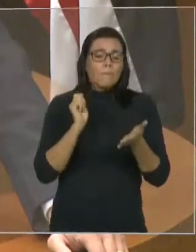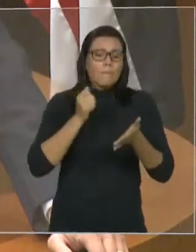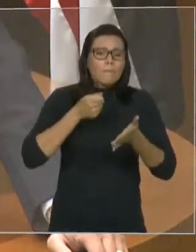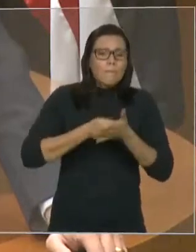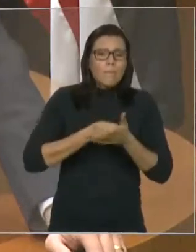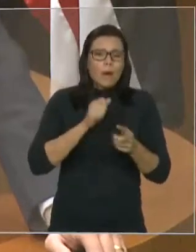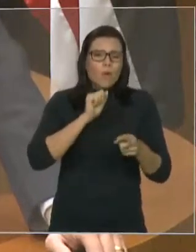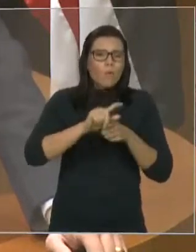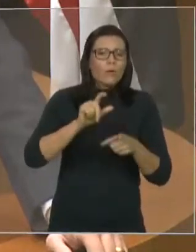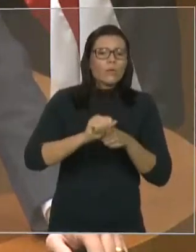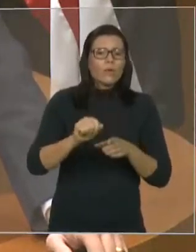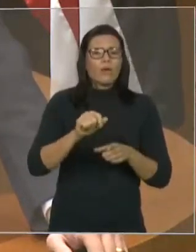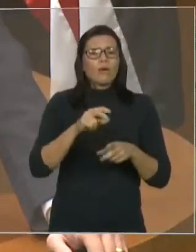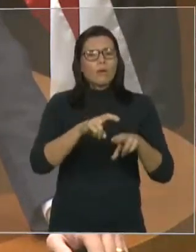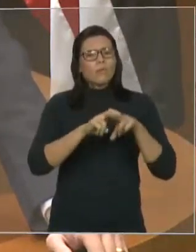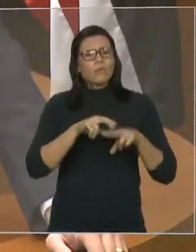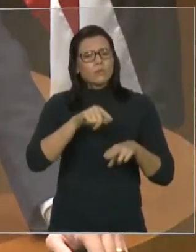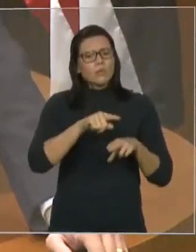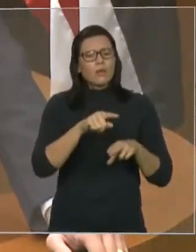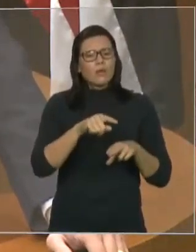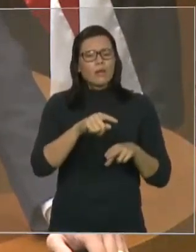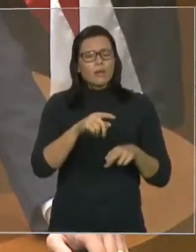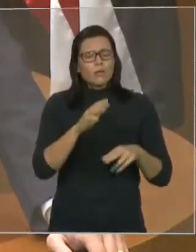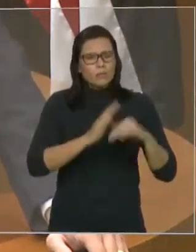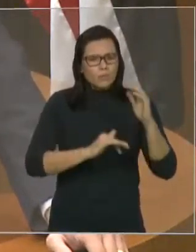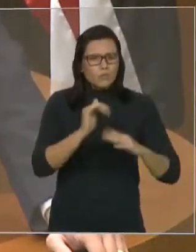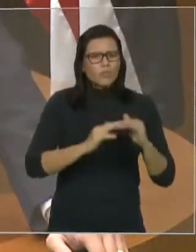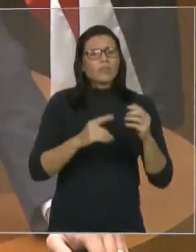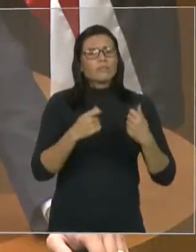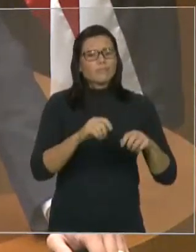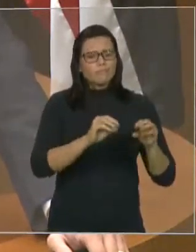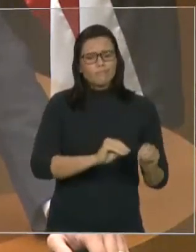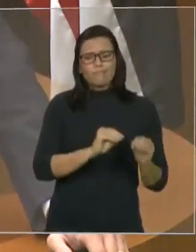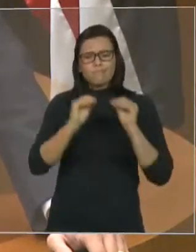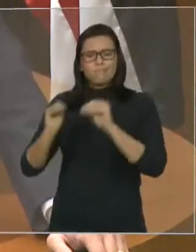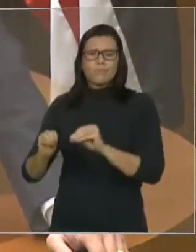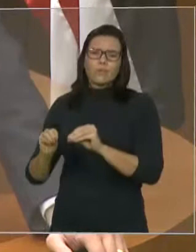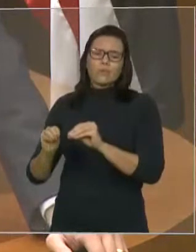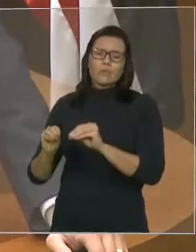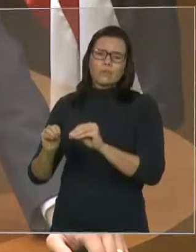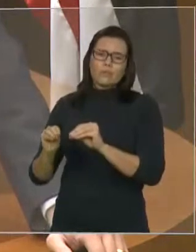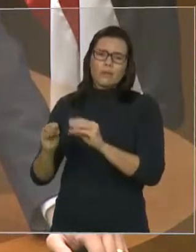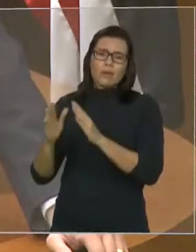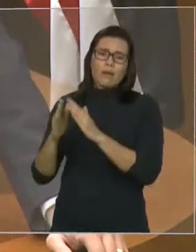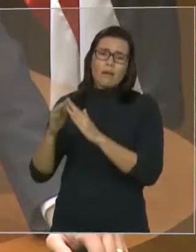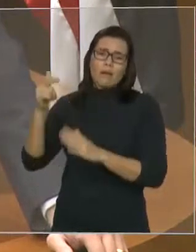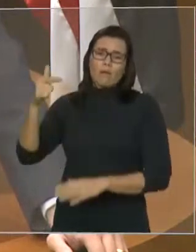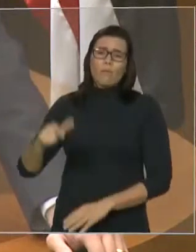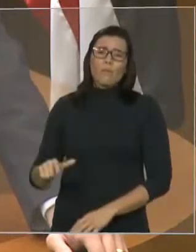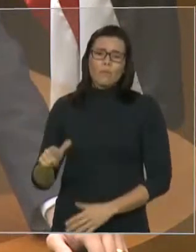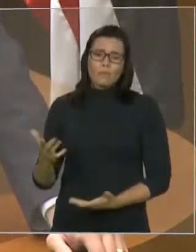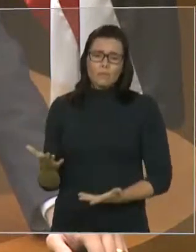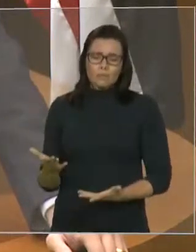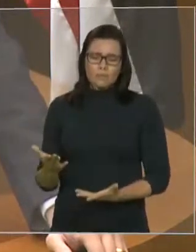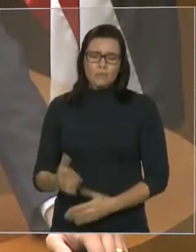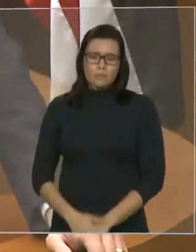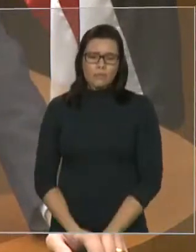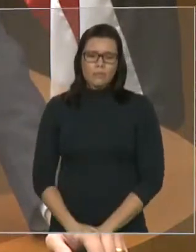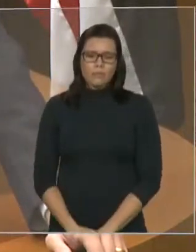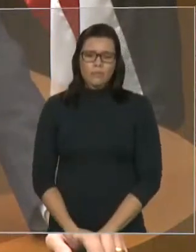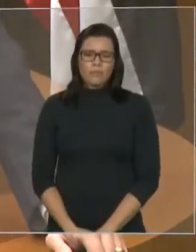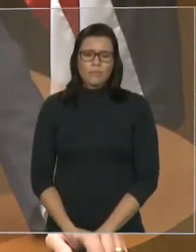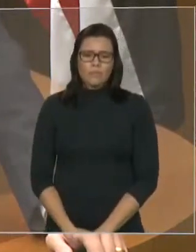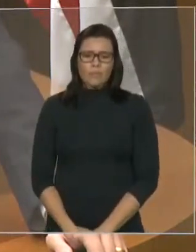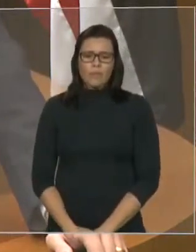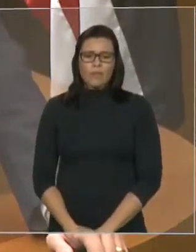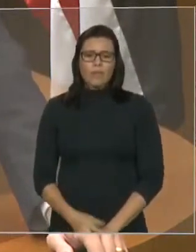Peritoró, agora, traz, que eu leio aqui o noticiário pelo brilhante jornalista